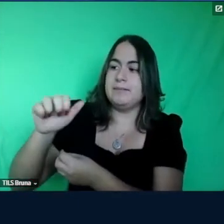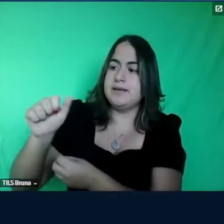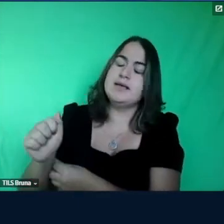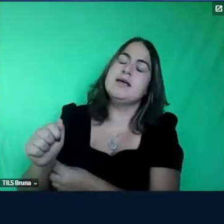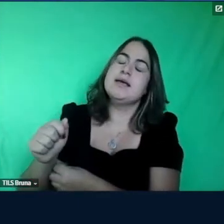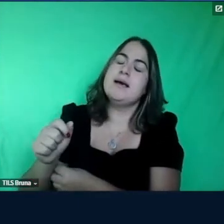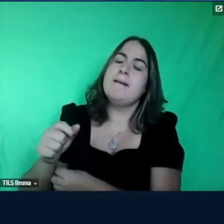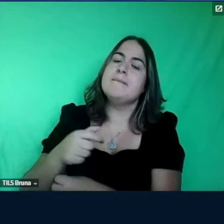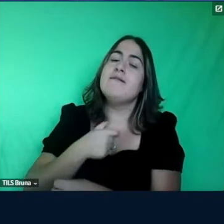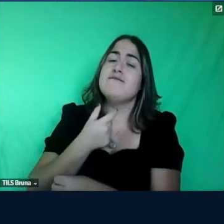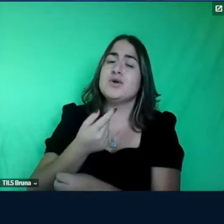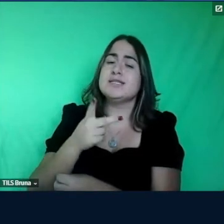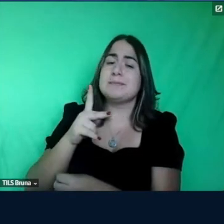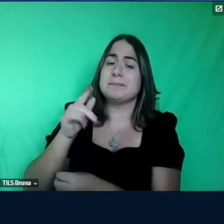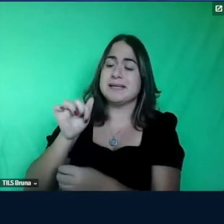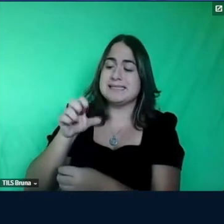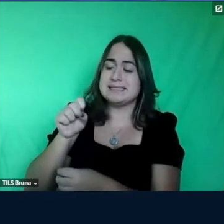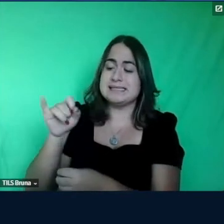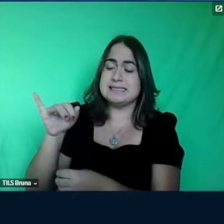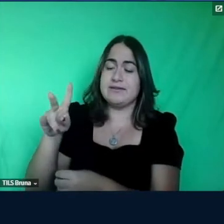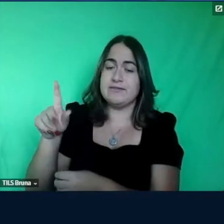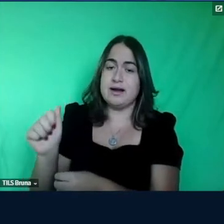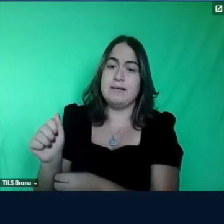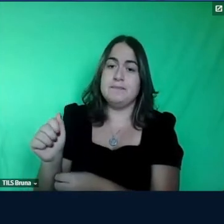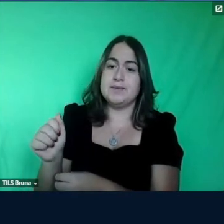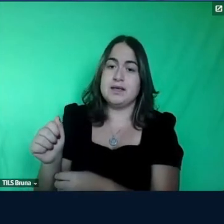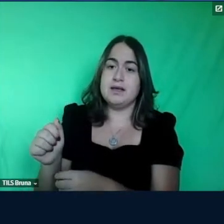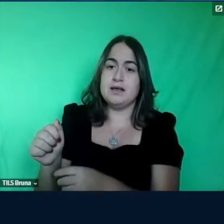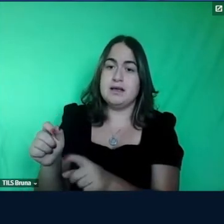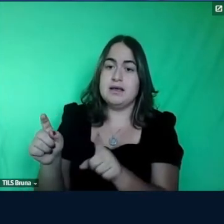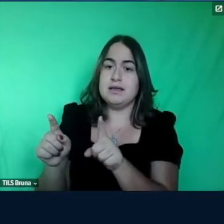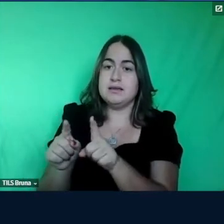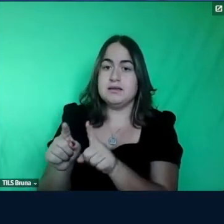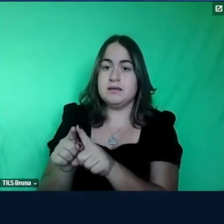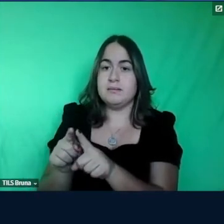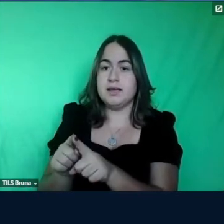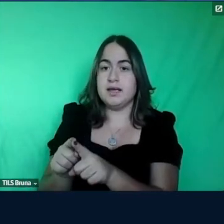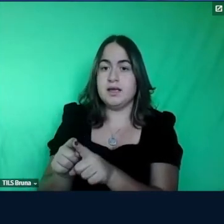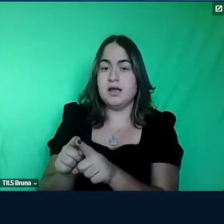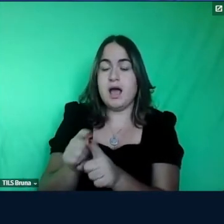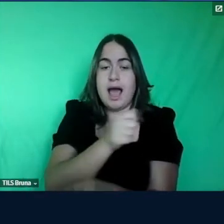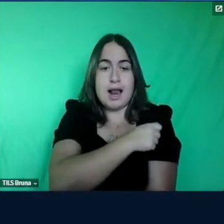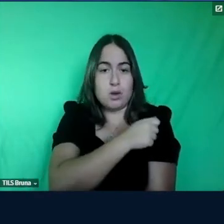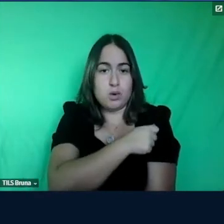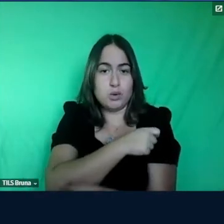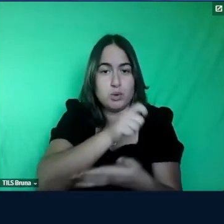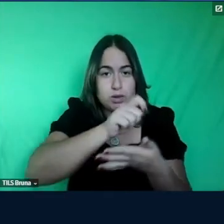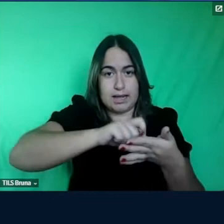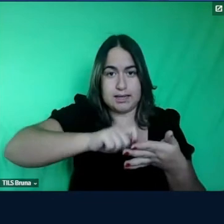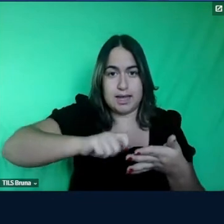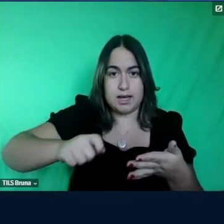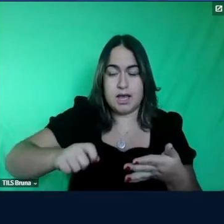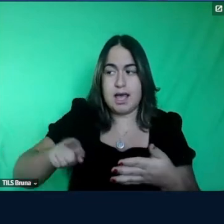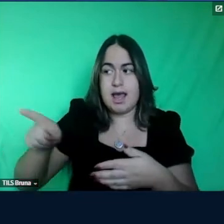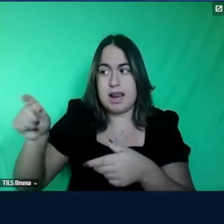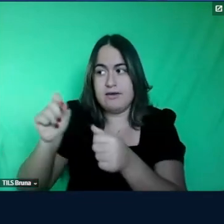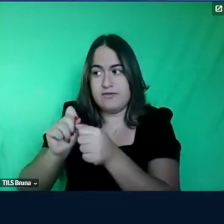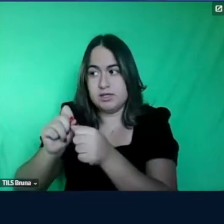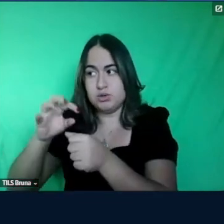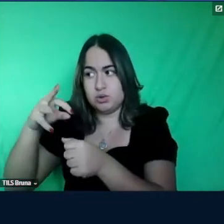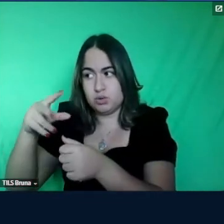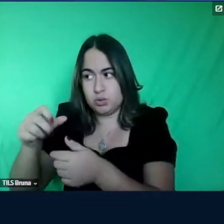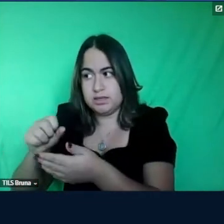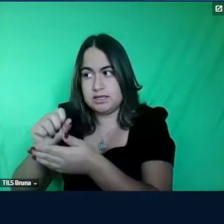recortou né a voz os alunos faziam no caderno e ela fez toda aquela atividade para